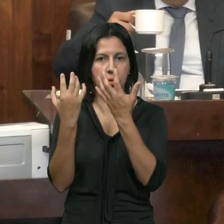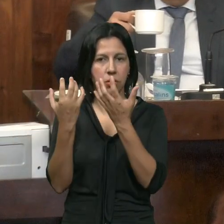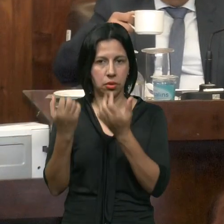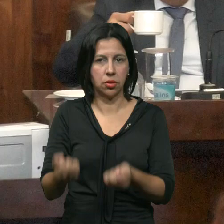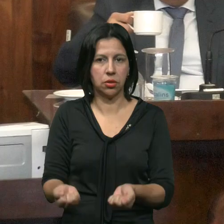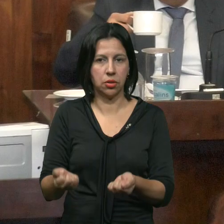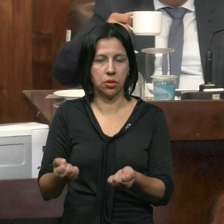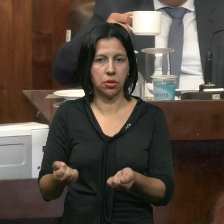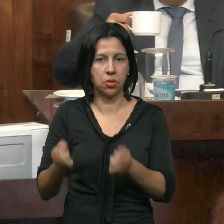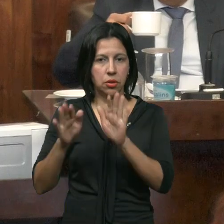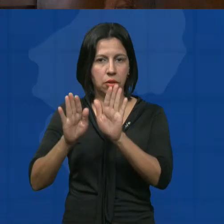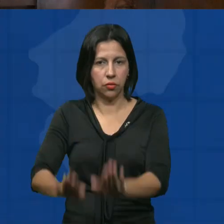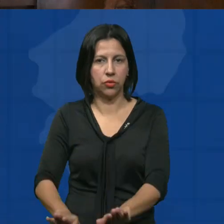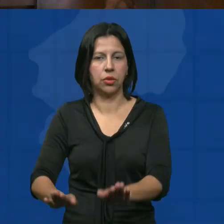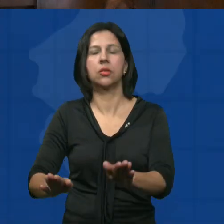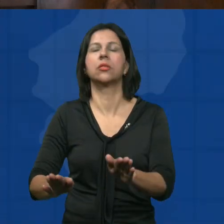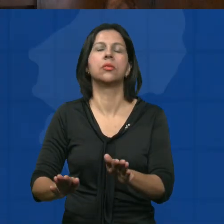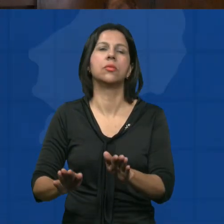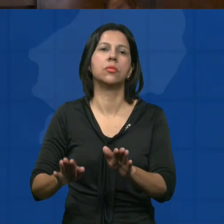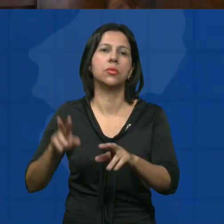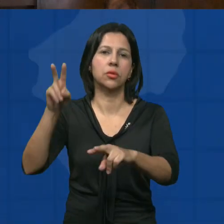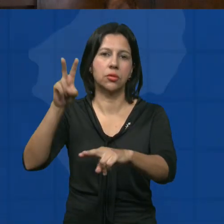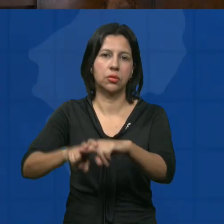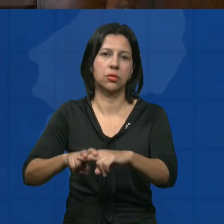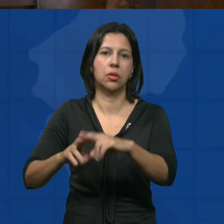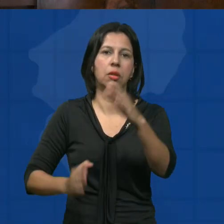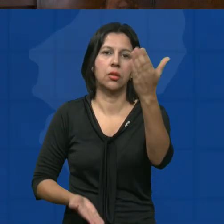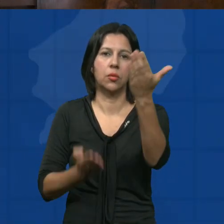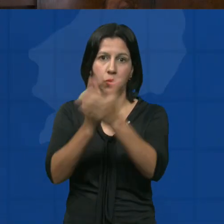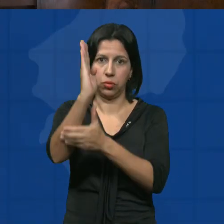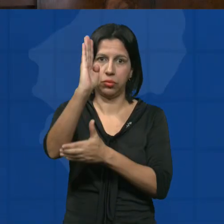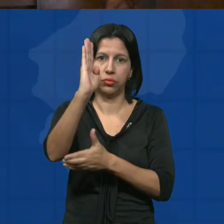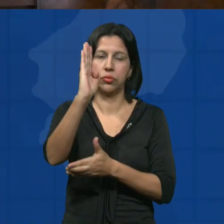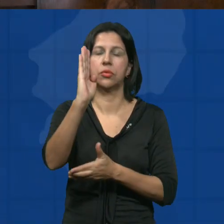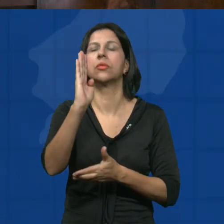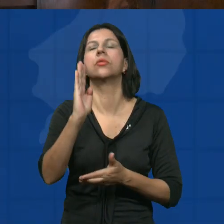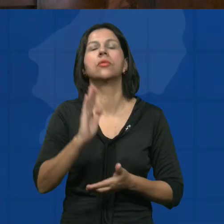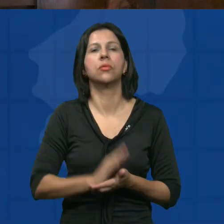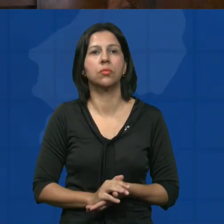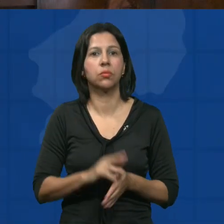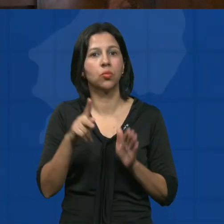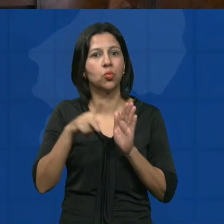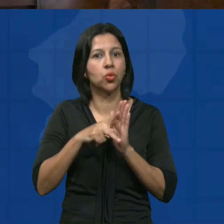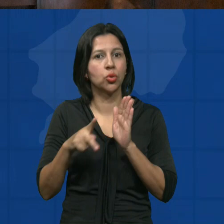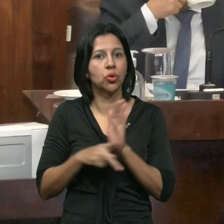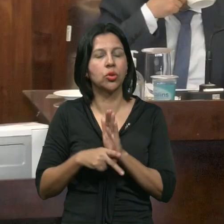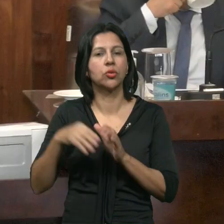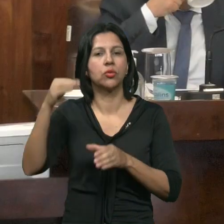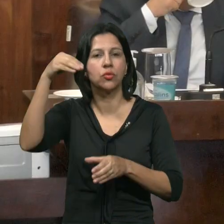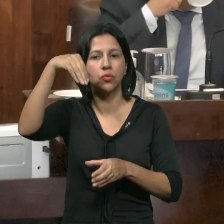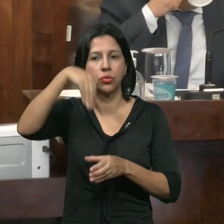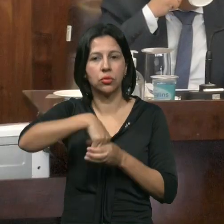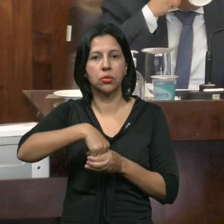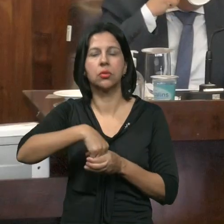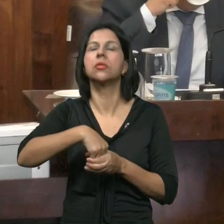Permaneçam Como se encontram Aprovado Aprovado o projeto Está em votação